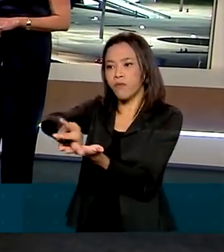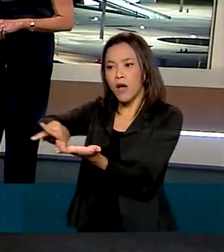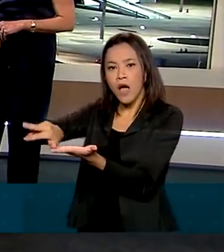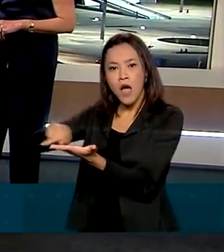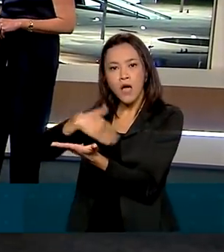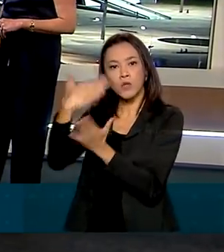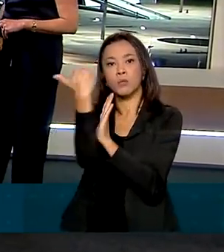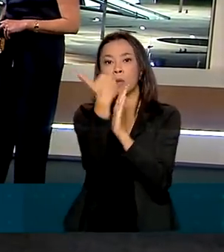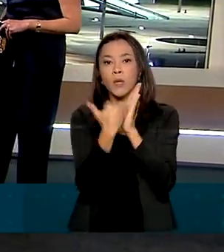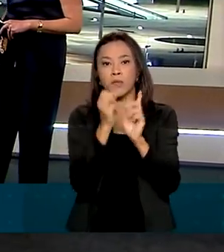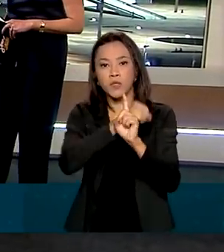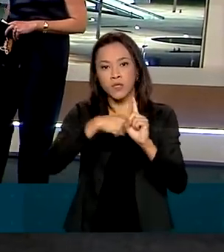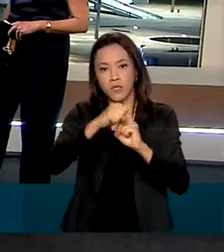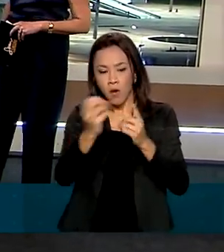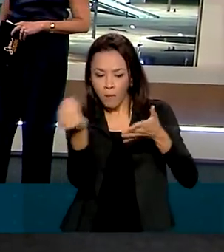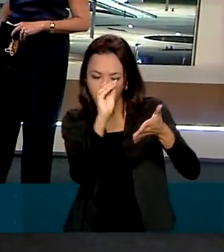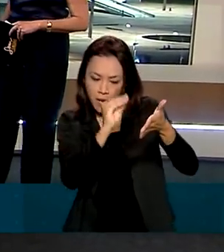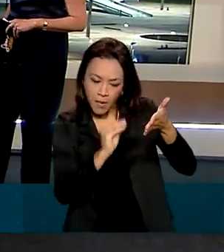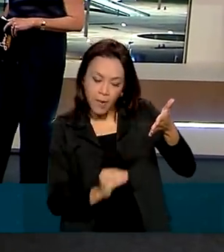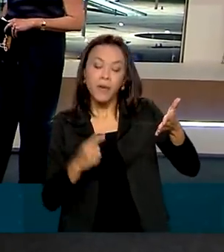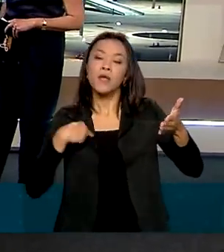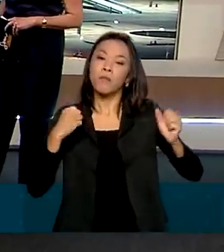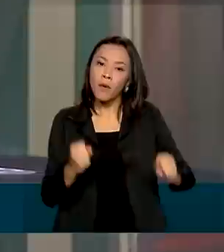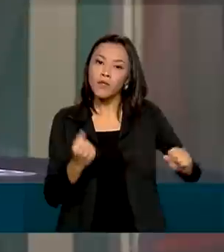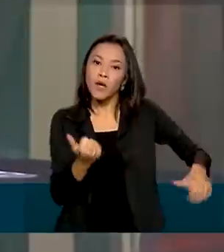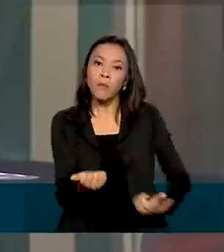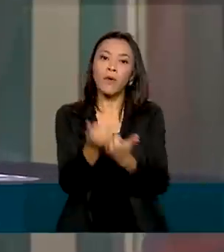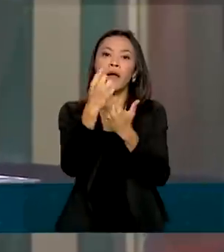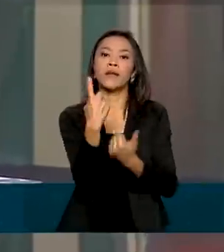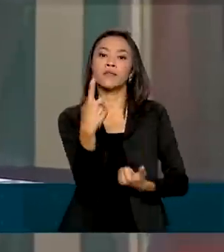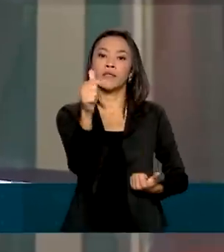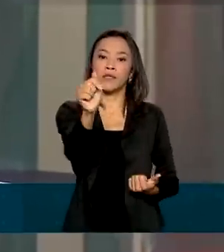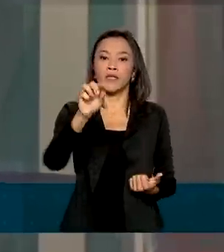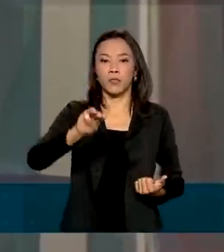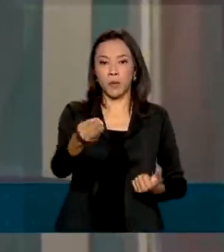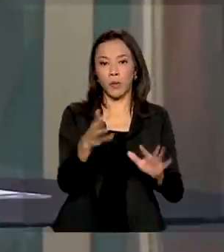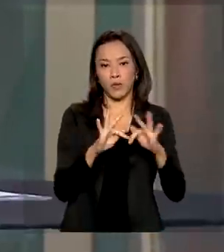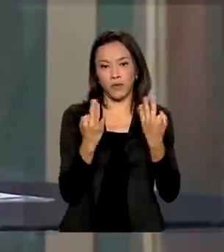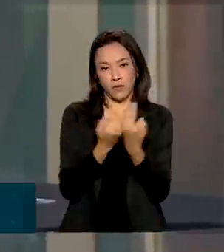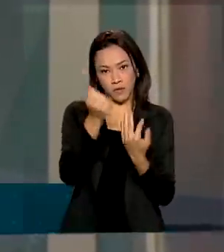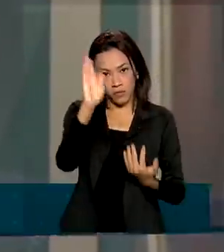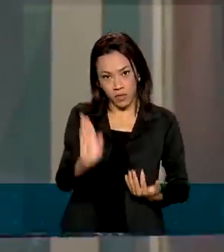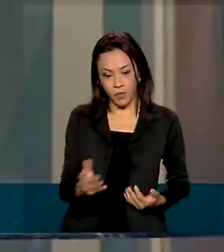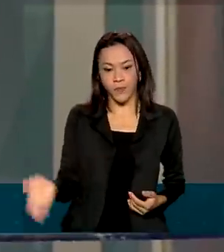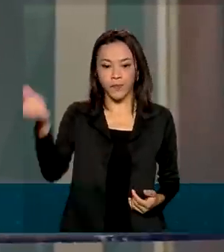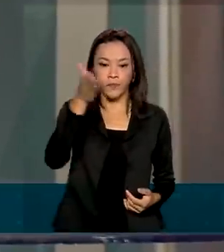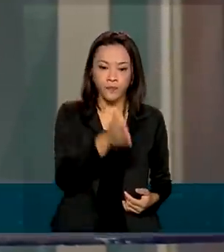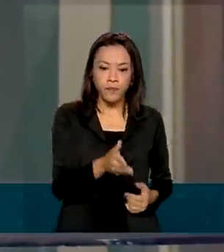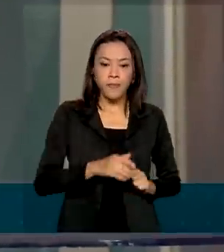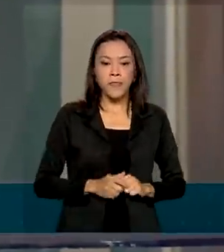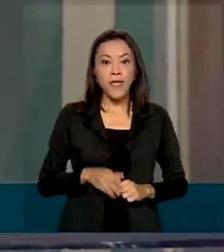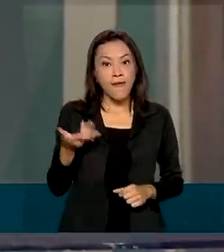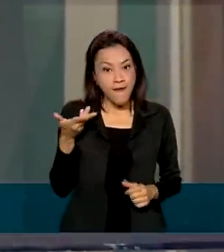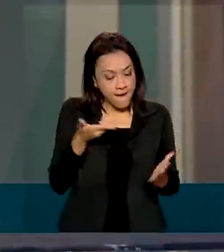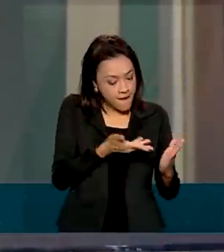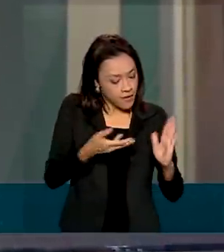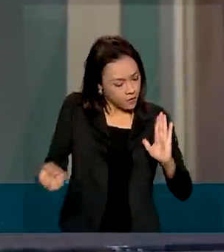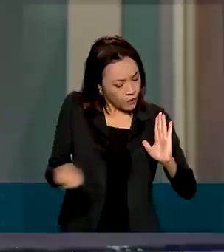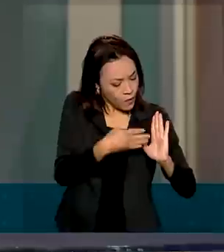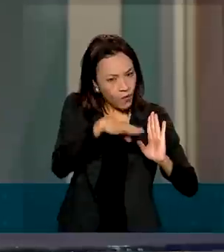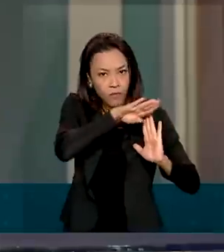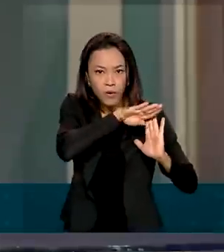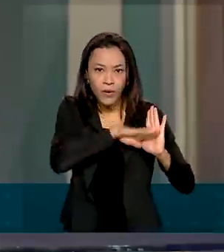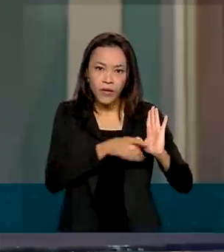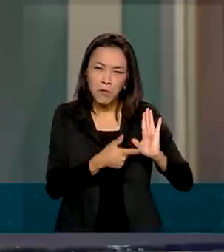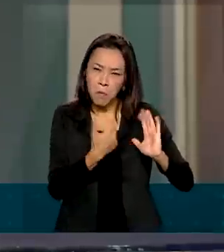chegar a 17 milhões de famílias brasileiras. Esse novo programa, ele chega fortalecido,